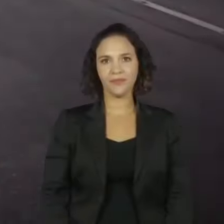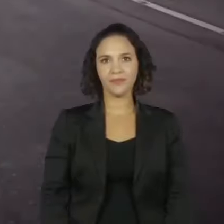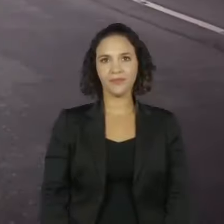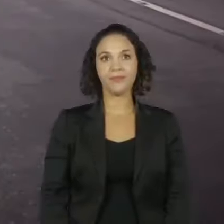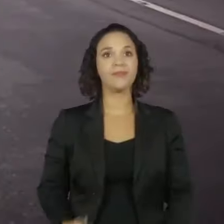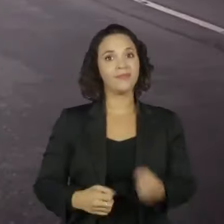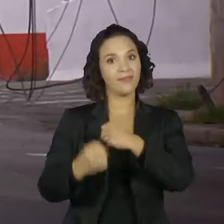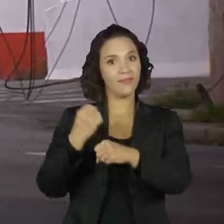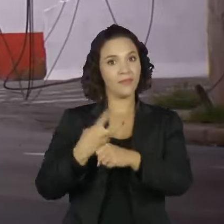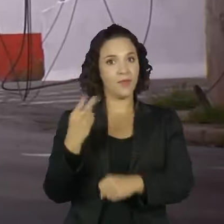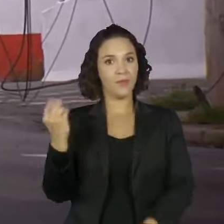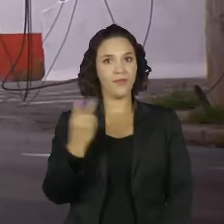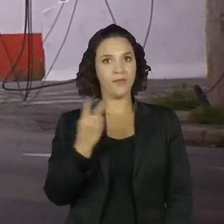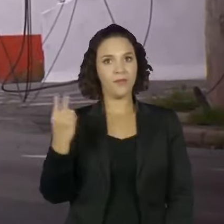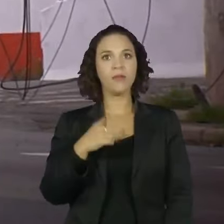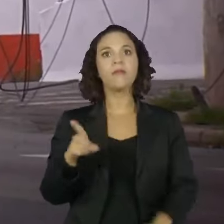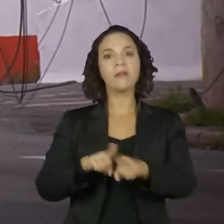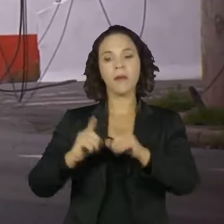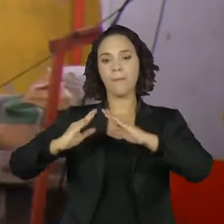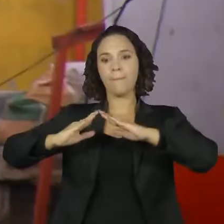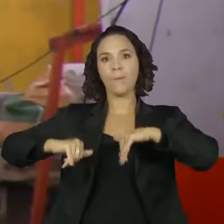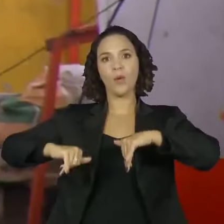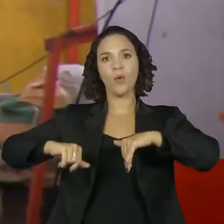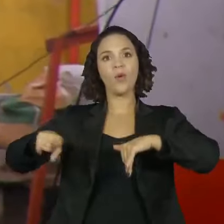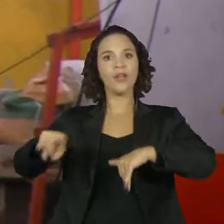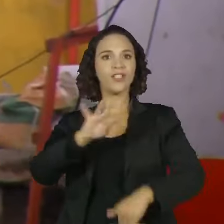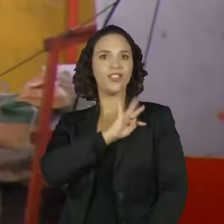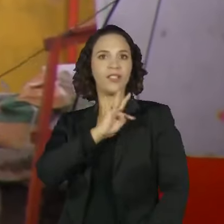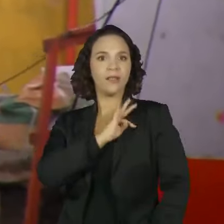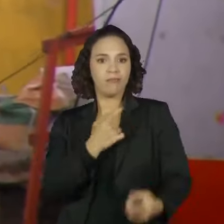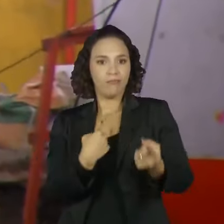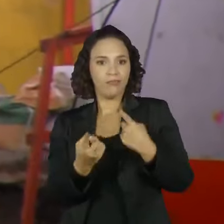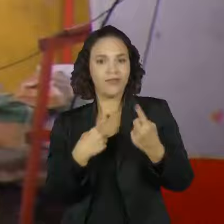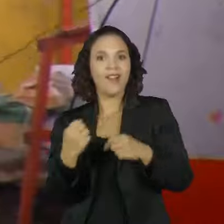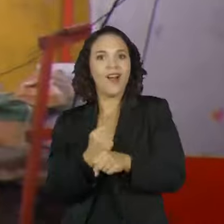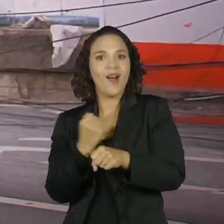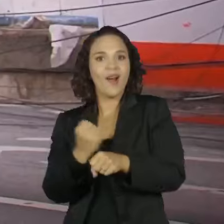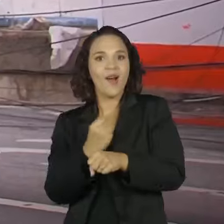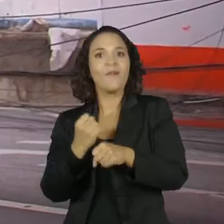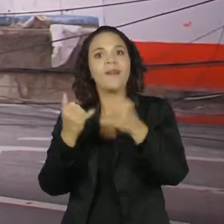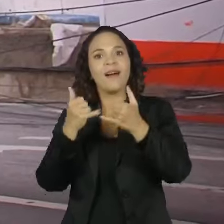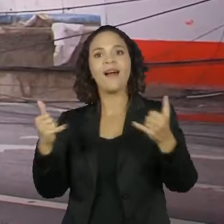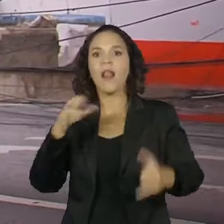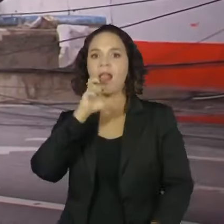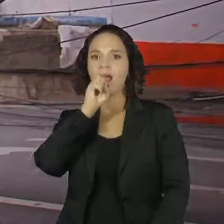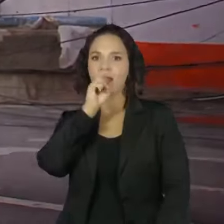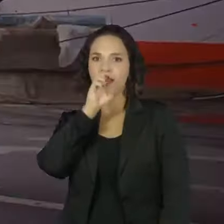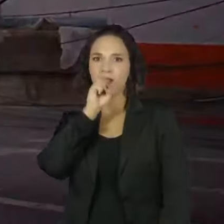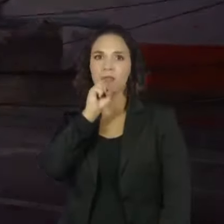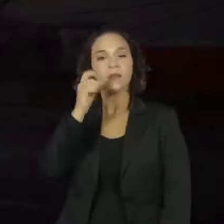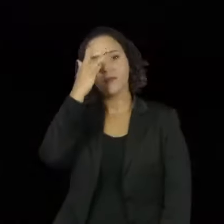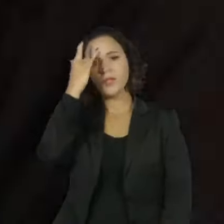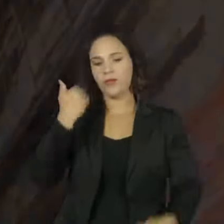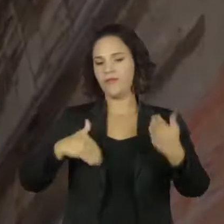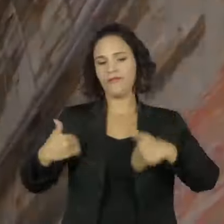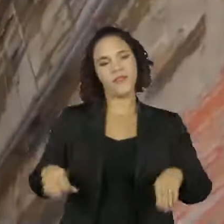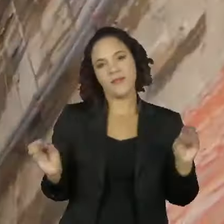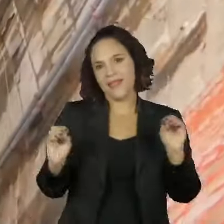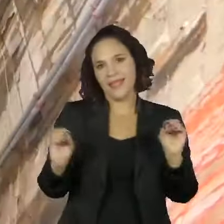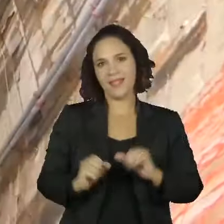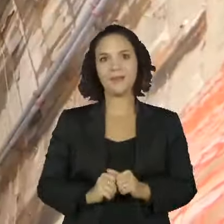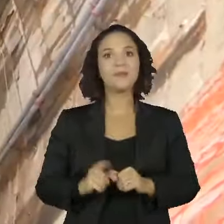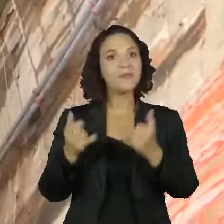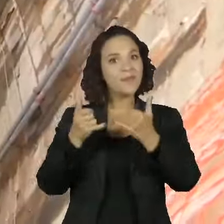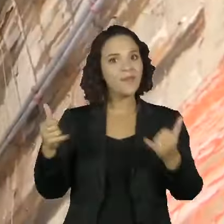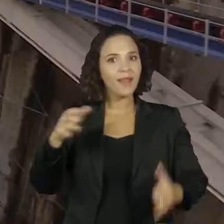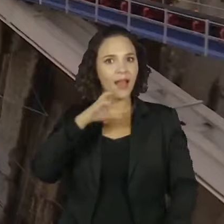Em 2022, o asfalto cedeu na Marginal Tietê, ao lado da obra da linha 6 Laranja. Não houve feridos. A linha